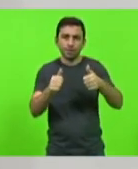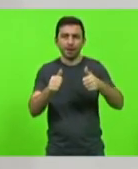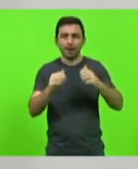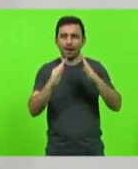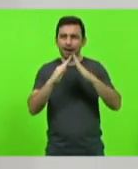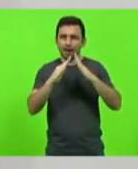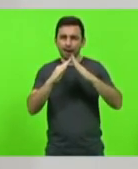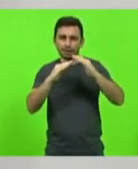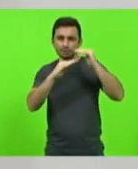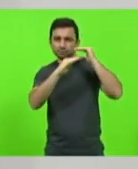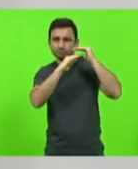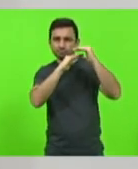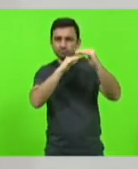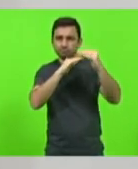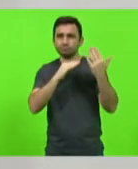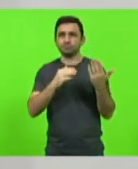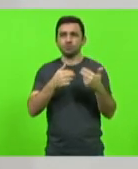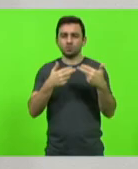casas que foram